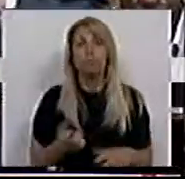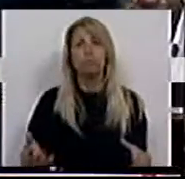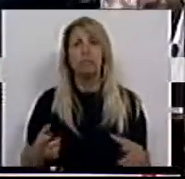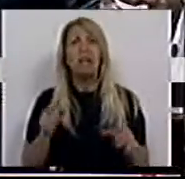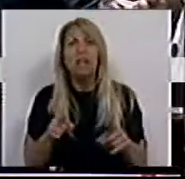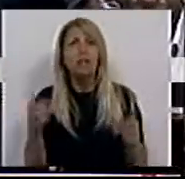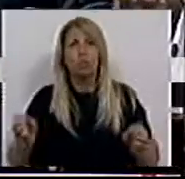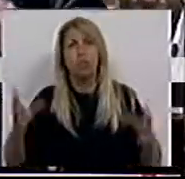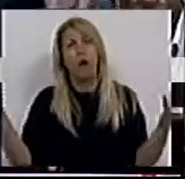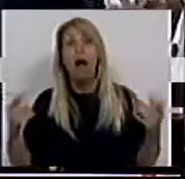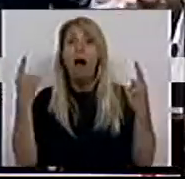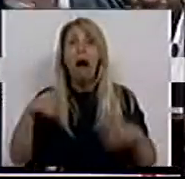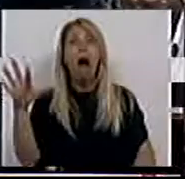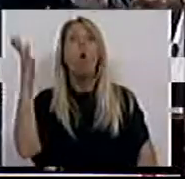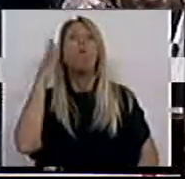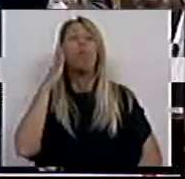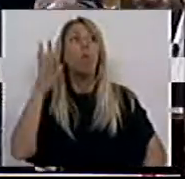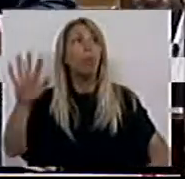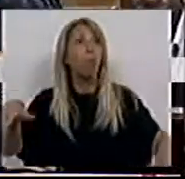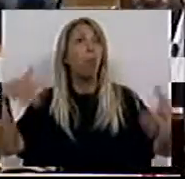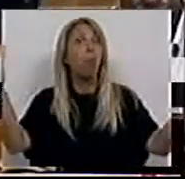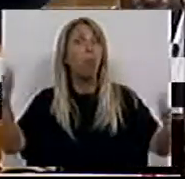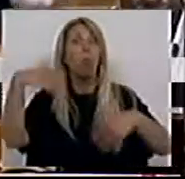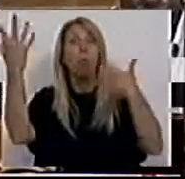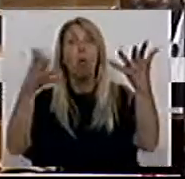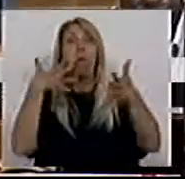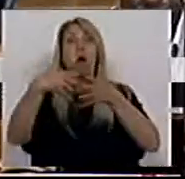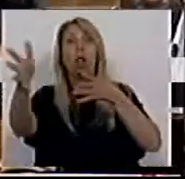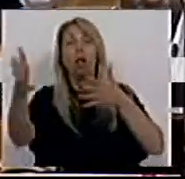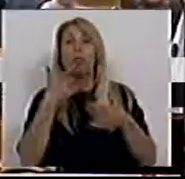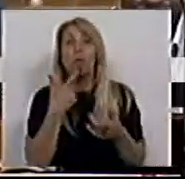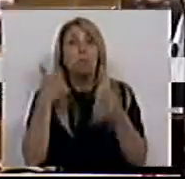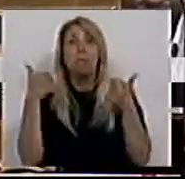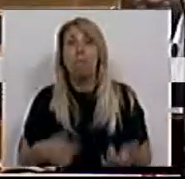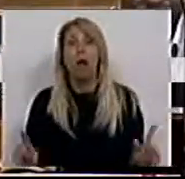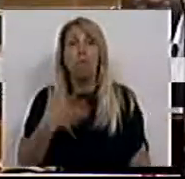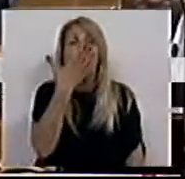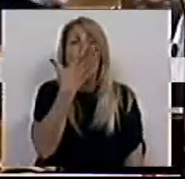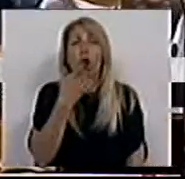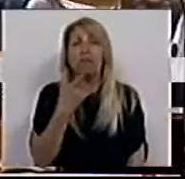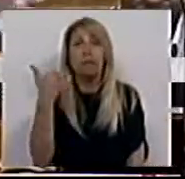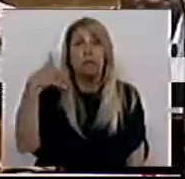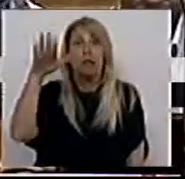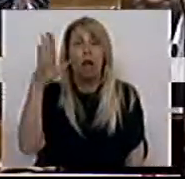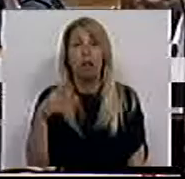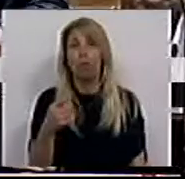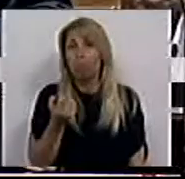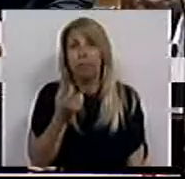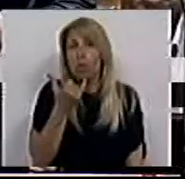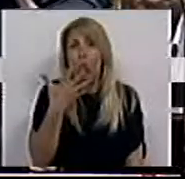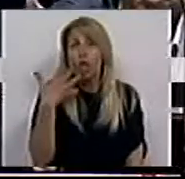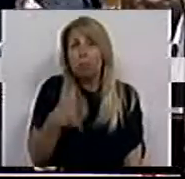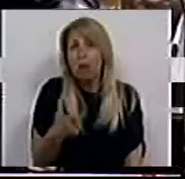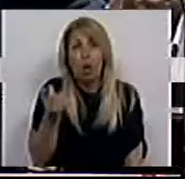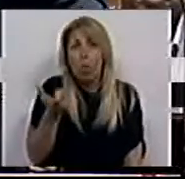um número absolutamente aleatório, sem se perceber muito bem, de 1.900 e tal perto de 2 mil, 2 mil vagas,